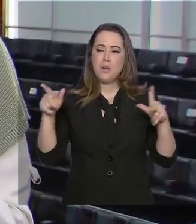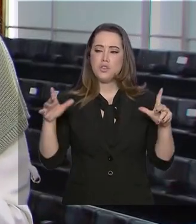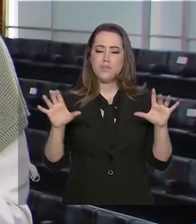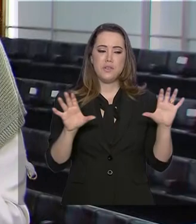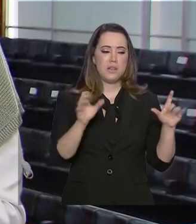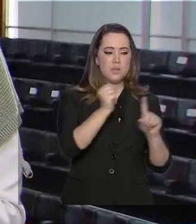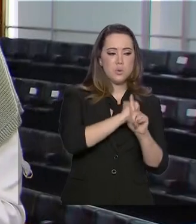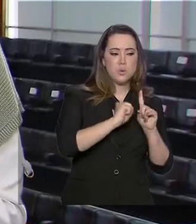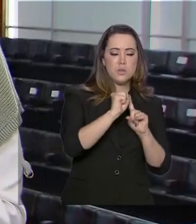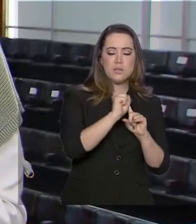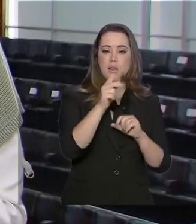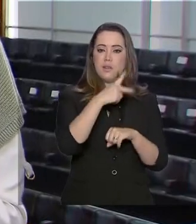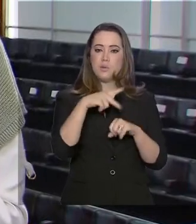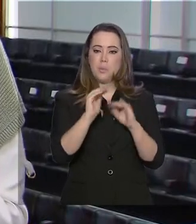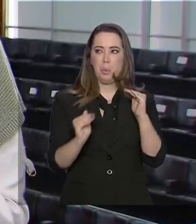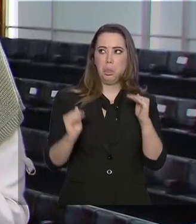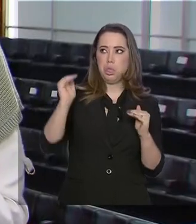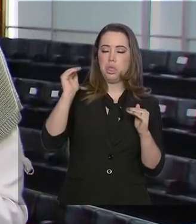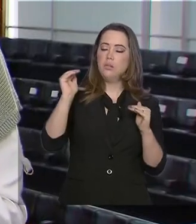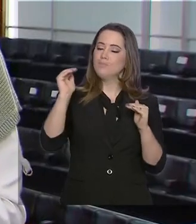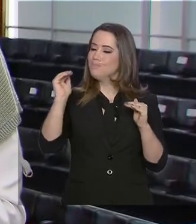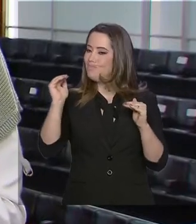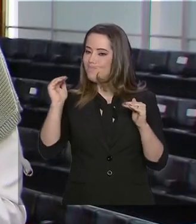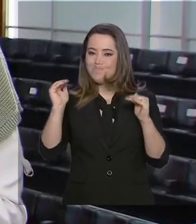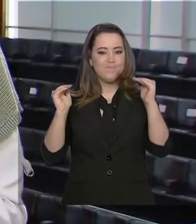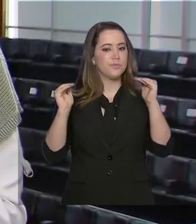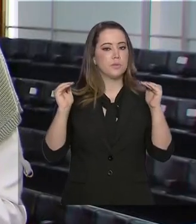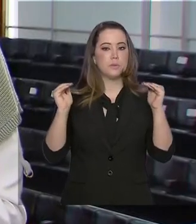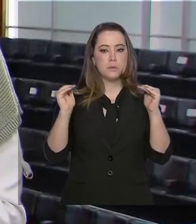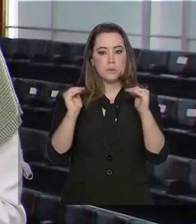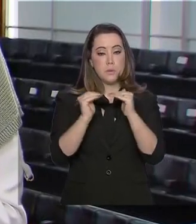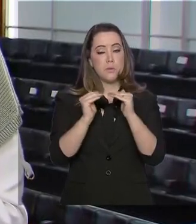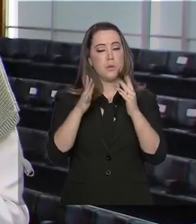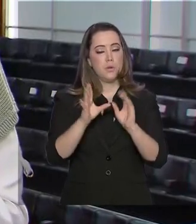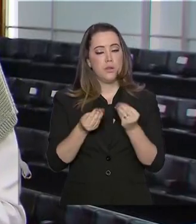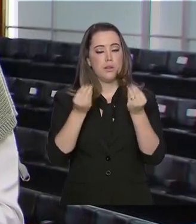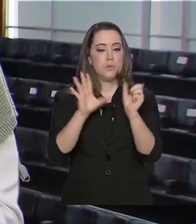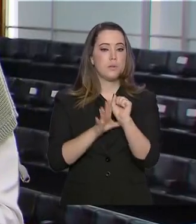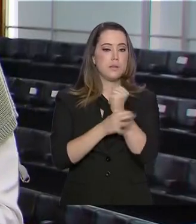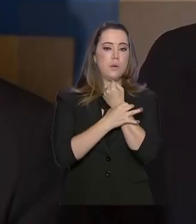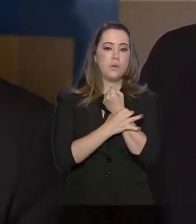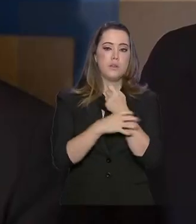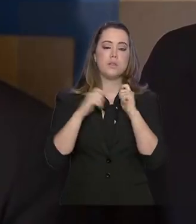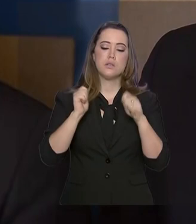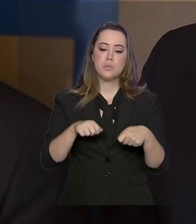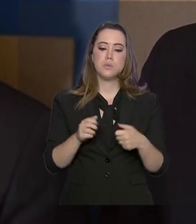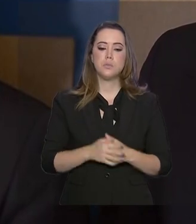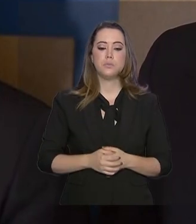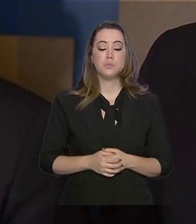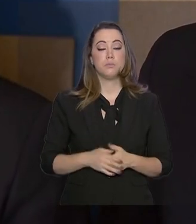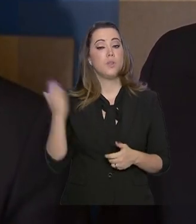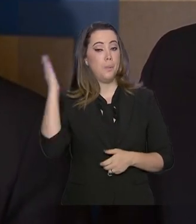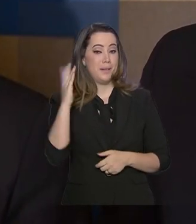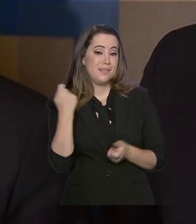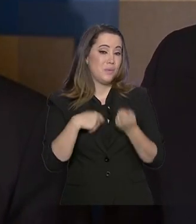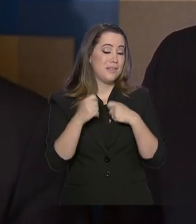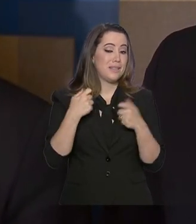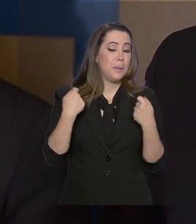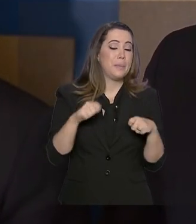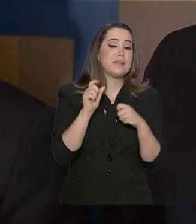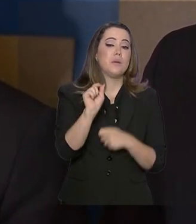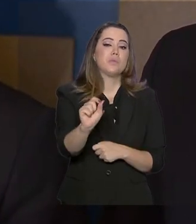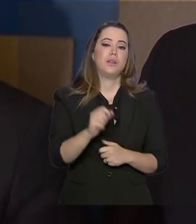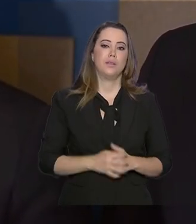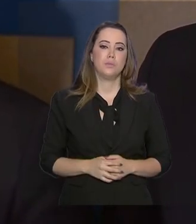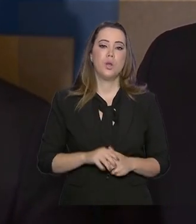país. Para ele, as medidas vão criar um ambiente de segurança e previsibilidade. Para o Brasil crescer, nós precisamos